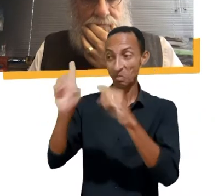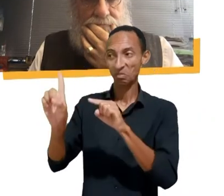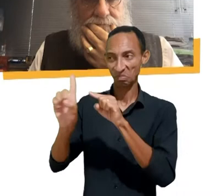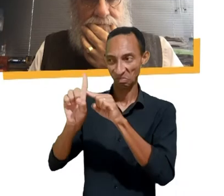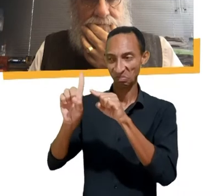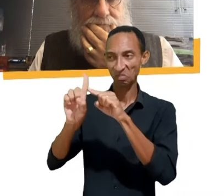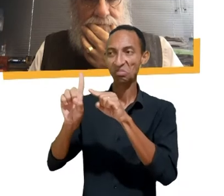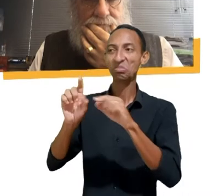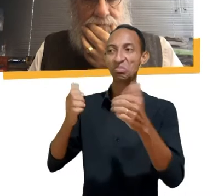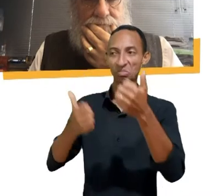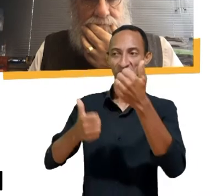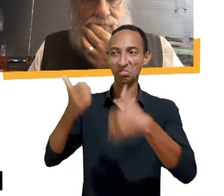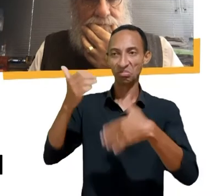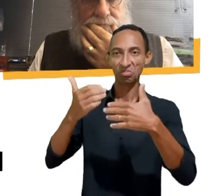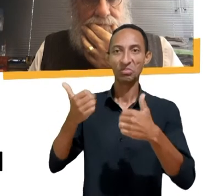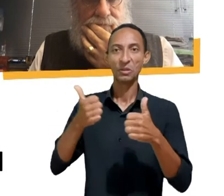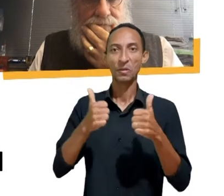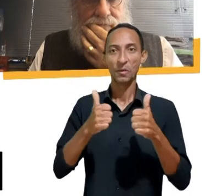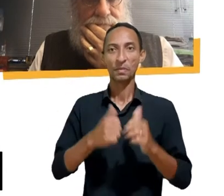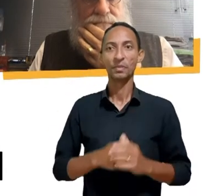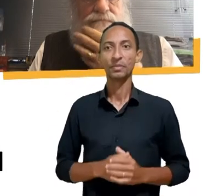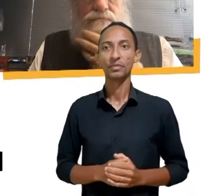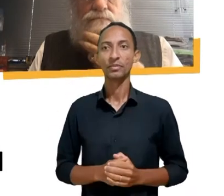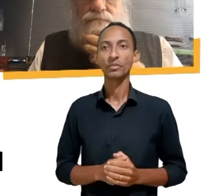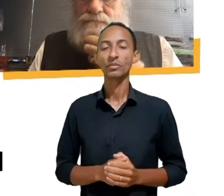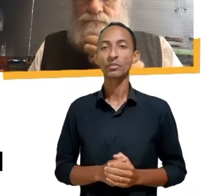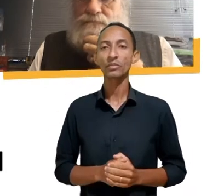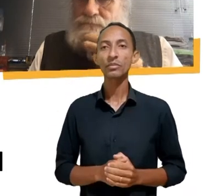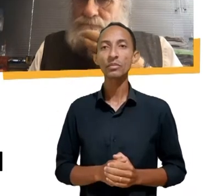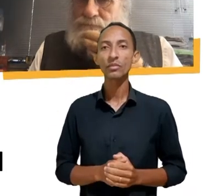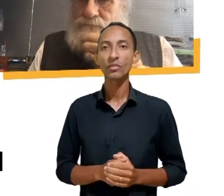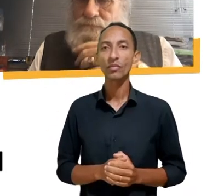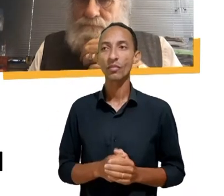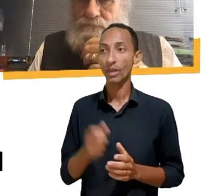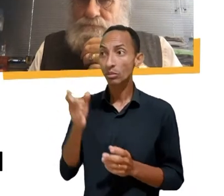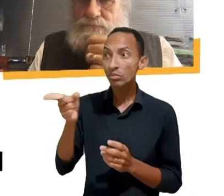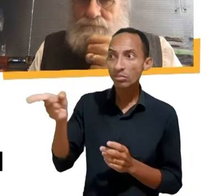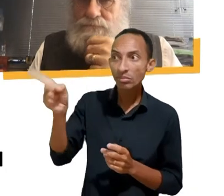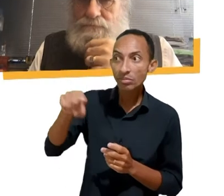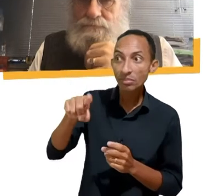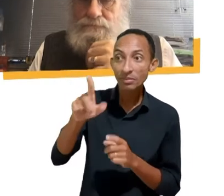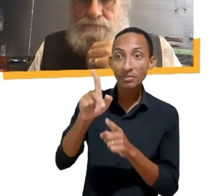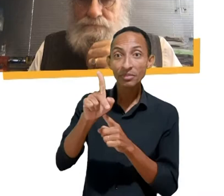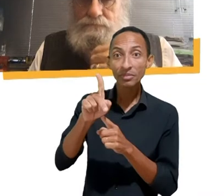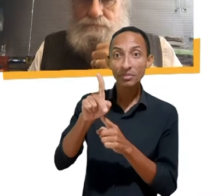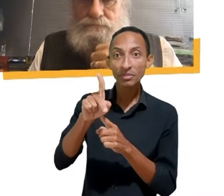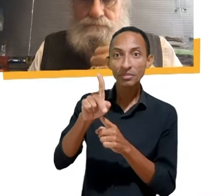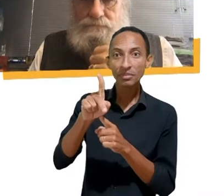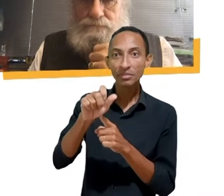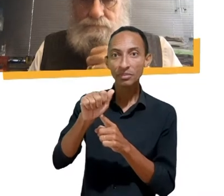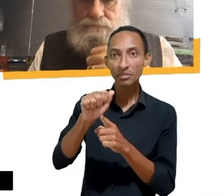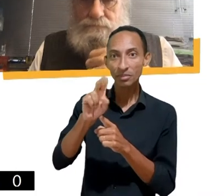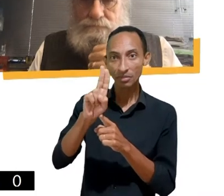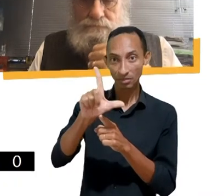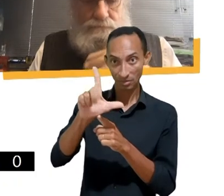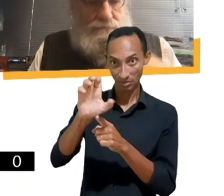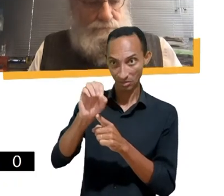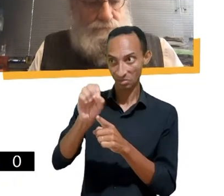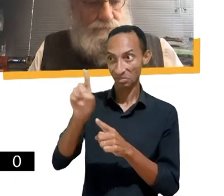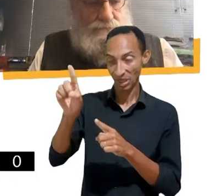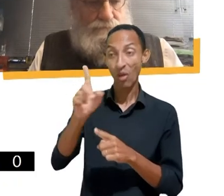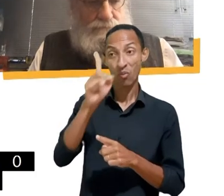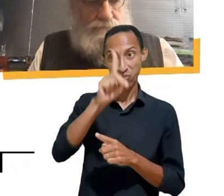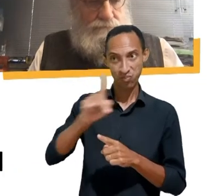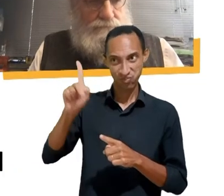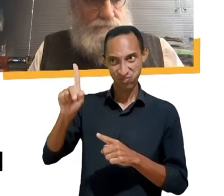seguindo aqui. E agora eu vou chamar para a conversa o Paulo Rená. Paulo é professor de Direito, Inovação e Tecnologia na Faculdade de Ciências